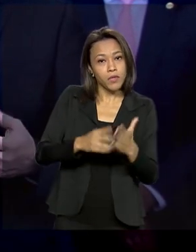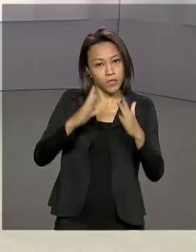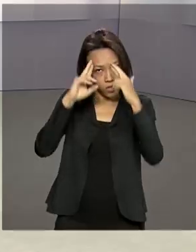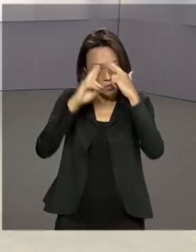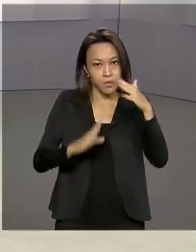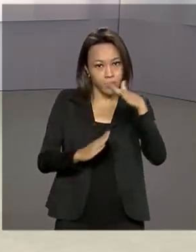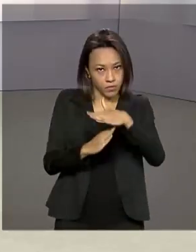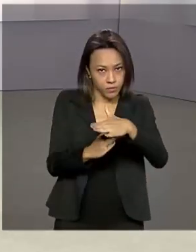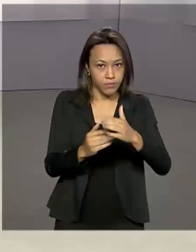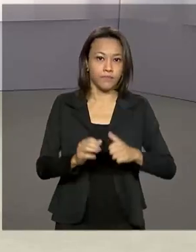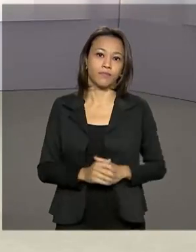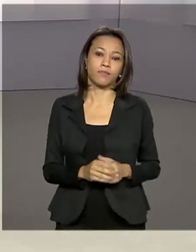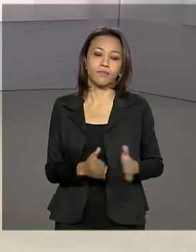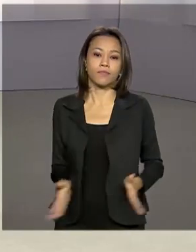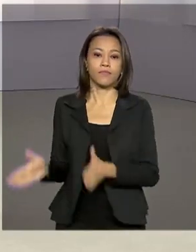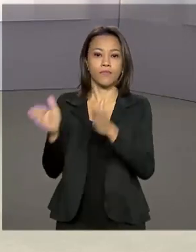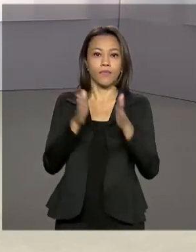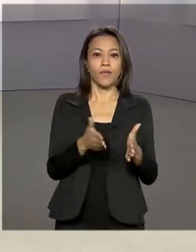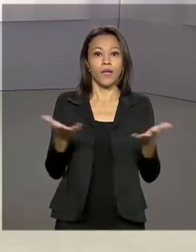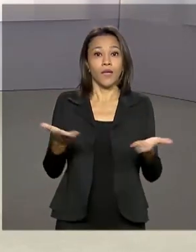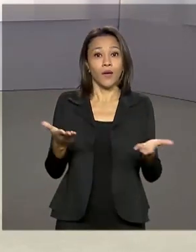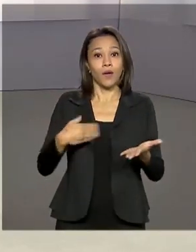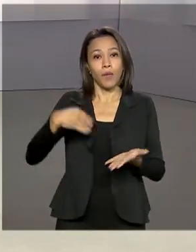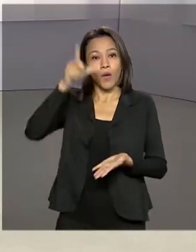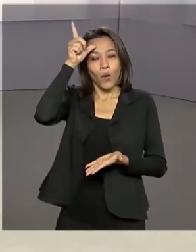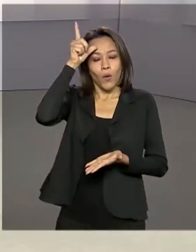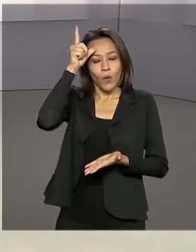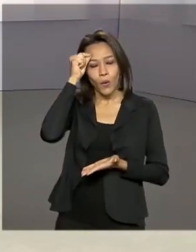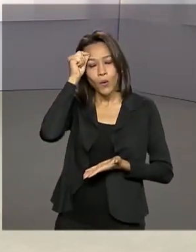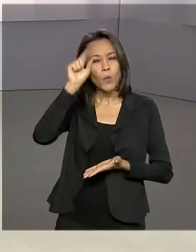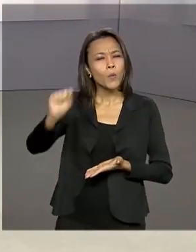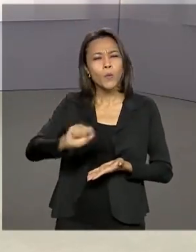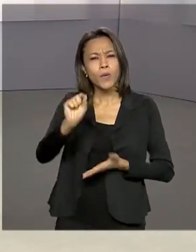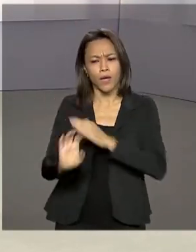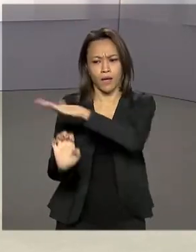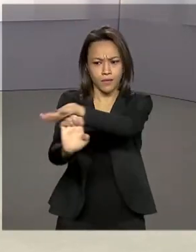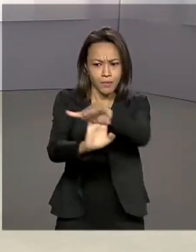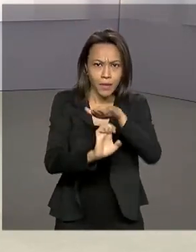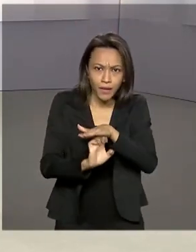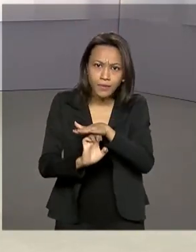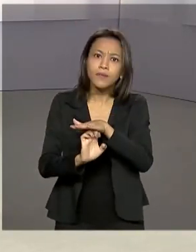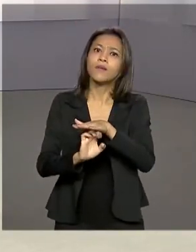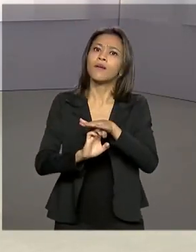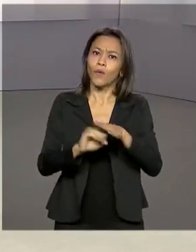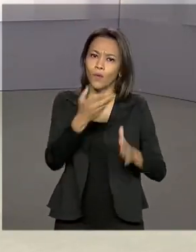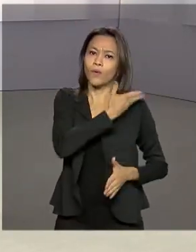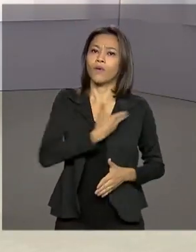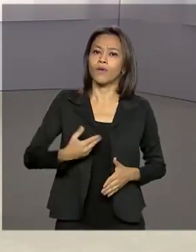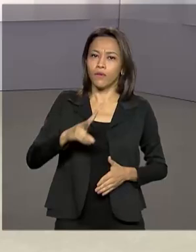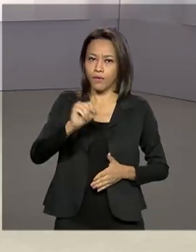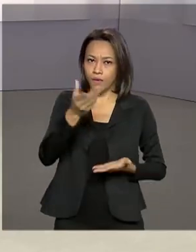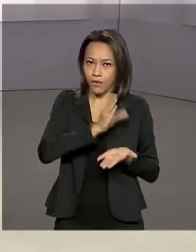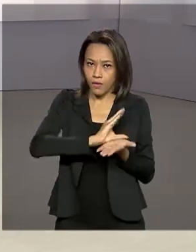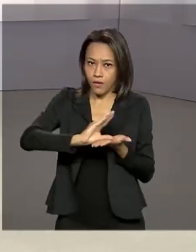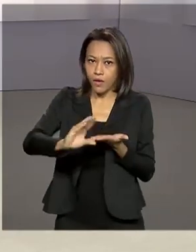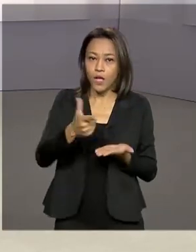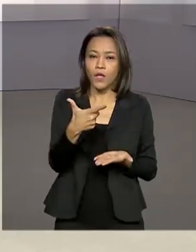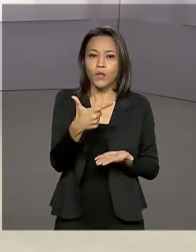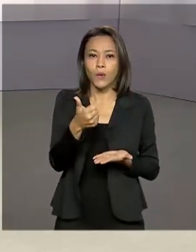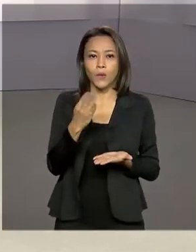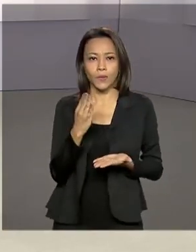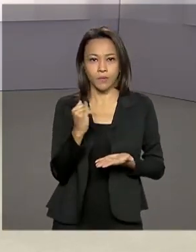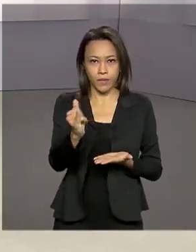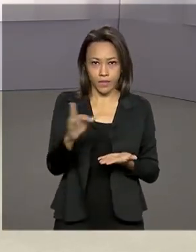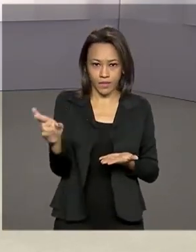gastos. E para dar fôlego às micro e pequenas empresas, o governo também vai liberar mais 12 bilhões de reais